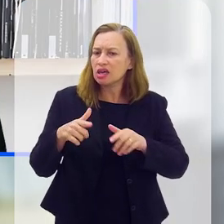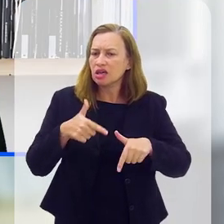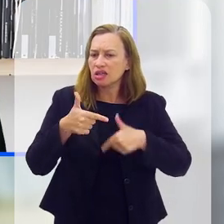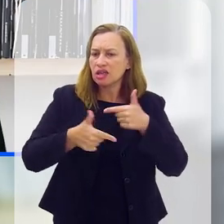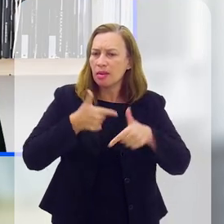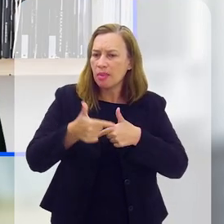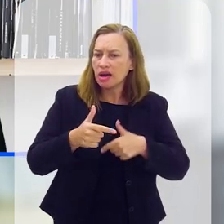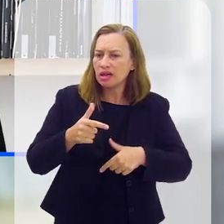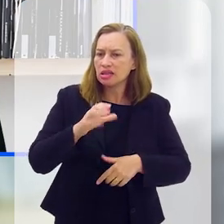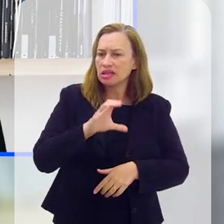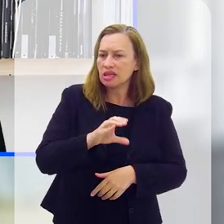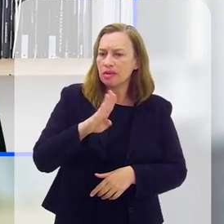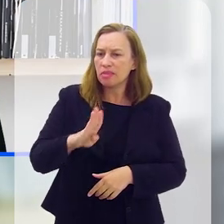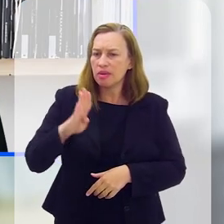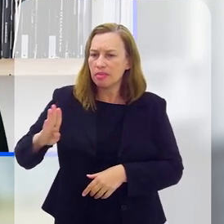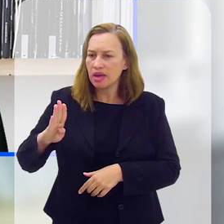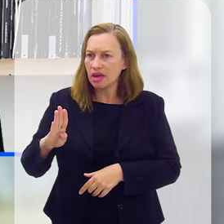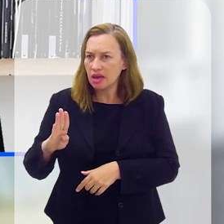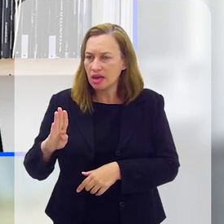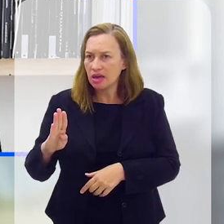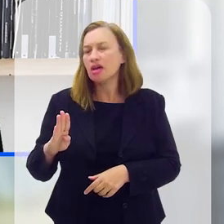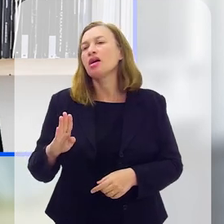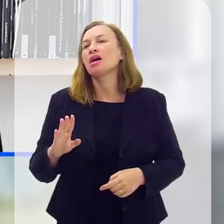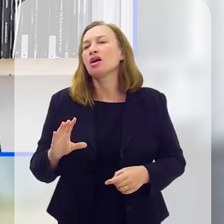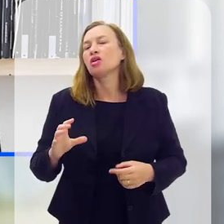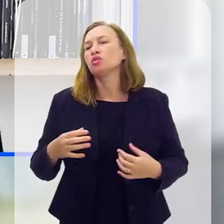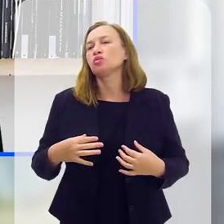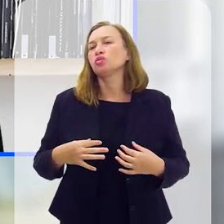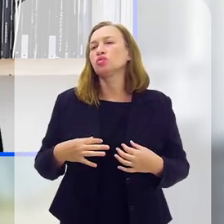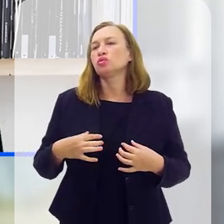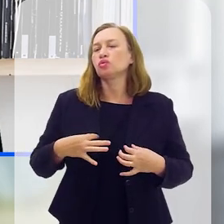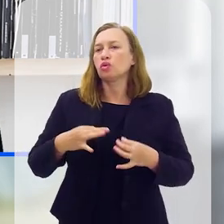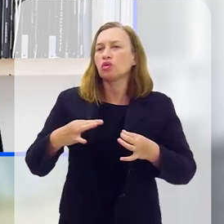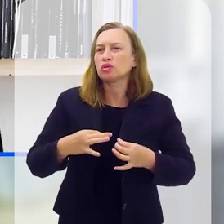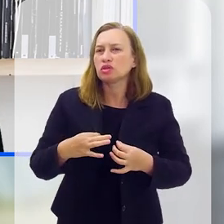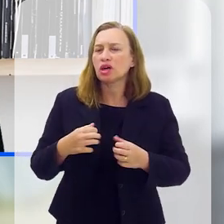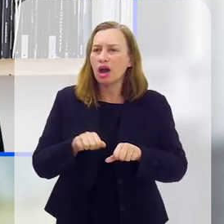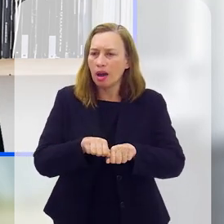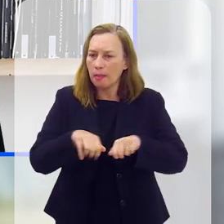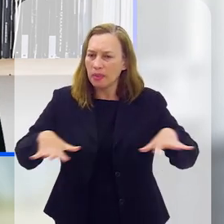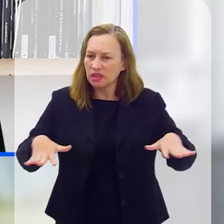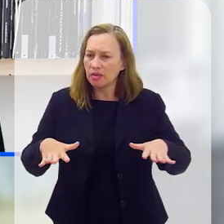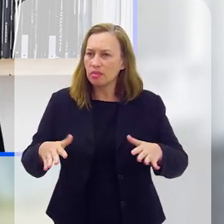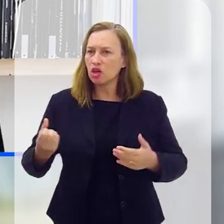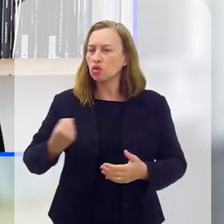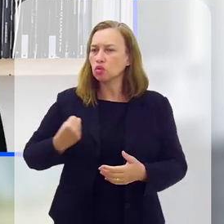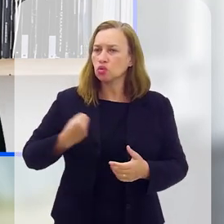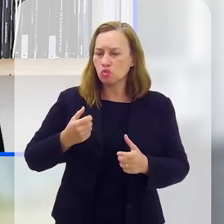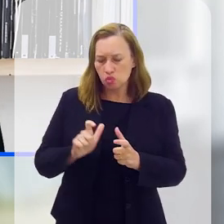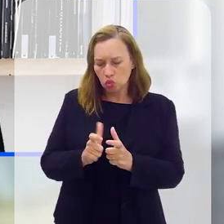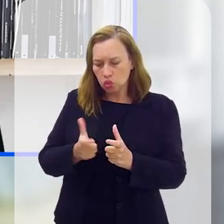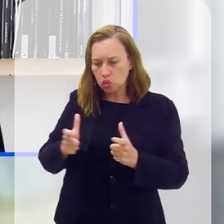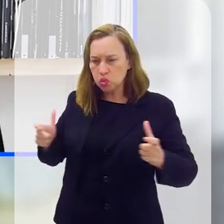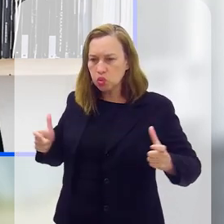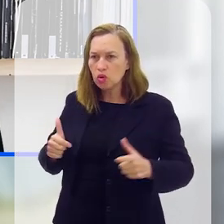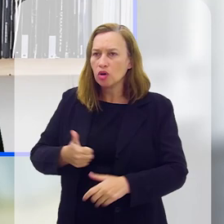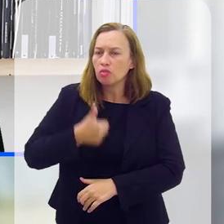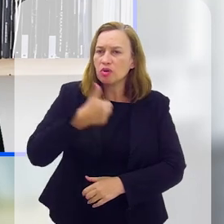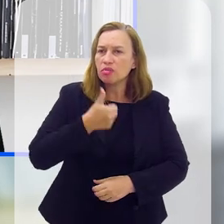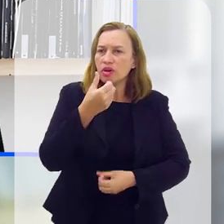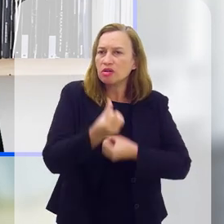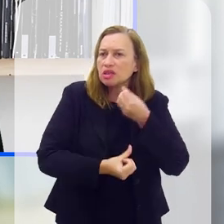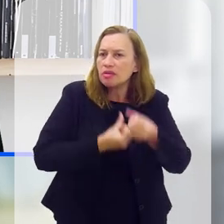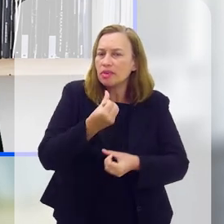CVV como voluntário, vocês perceberam que a pandemia influenciou no aumento desses números, né? Acho que só nesse primeiro